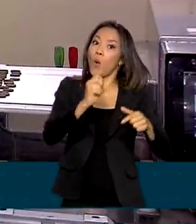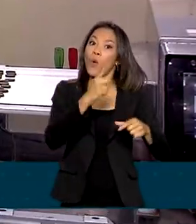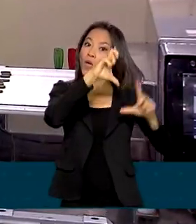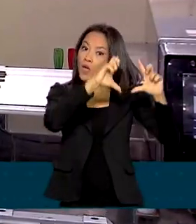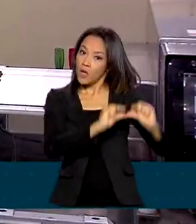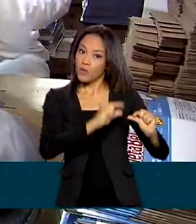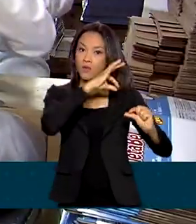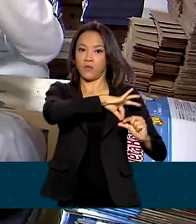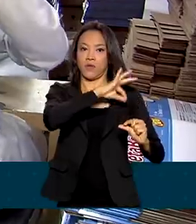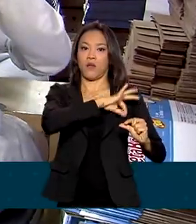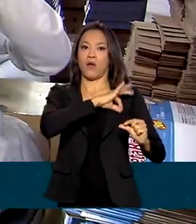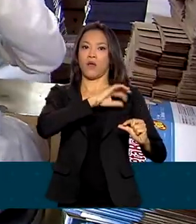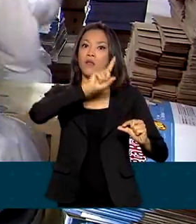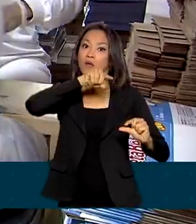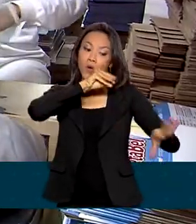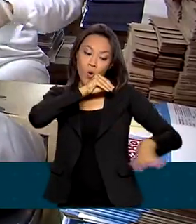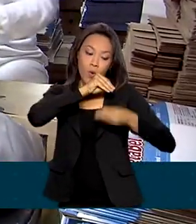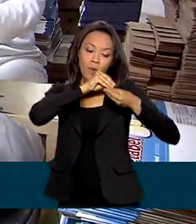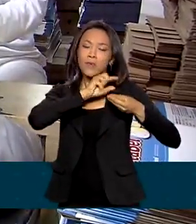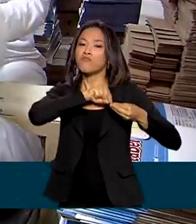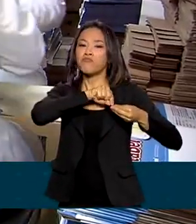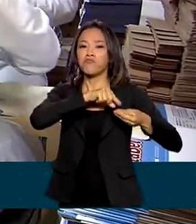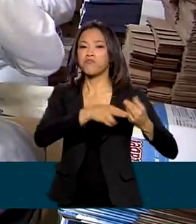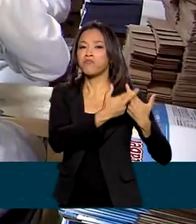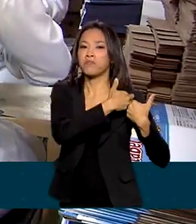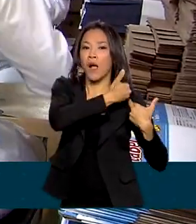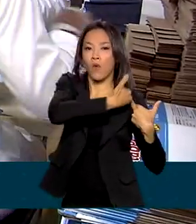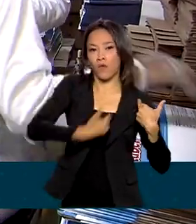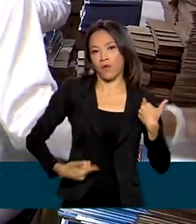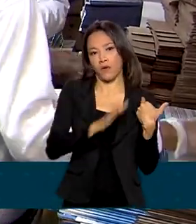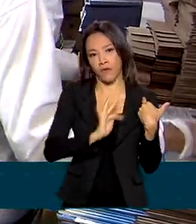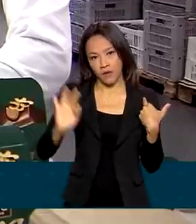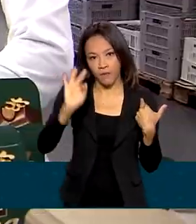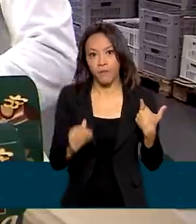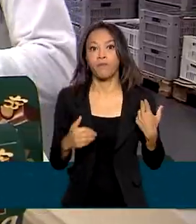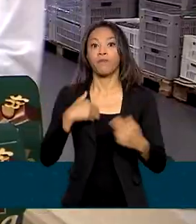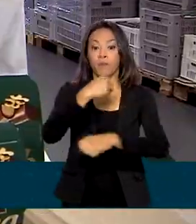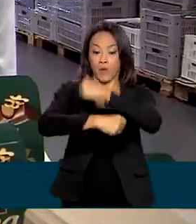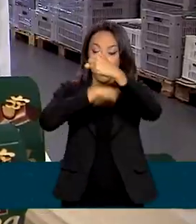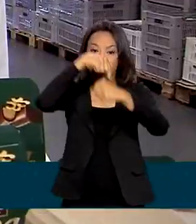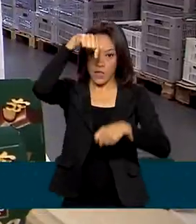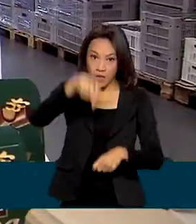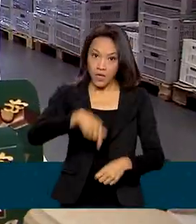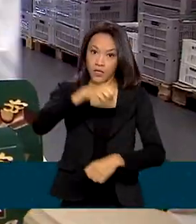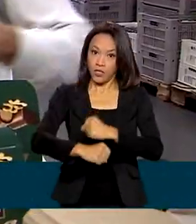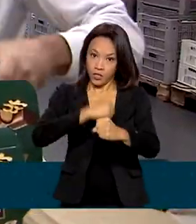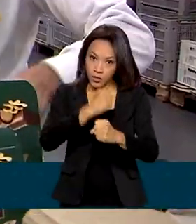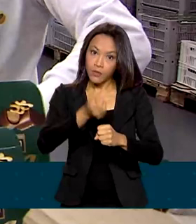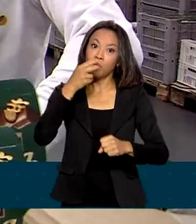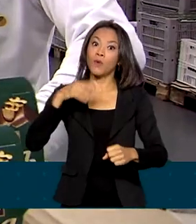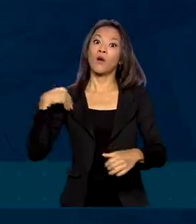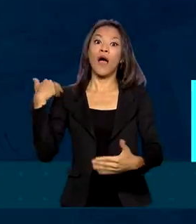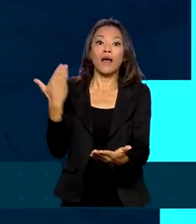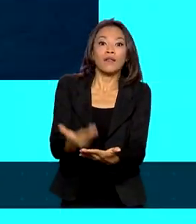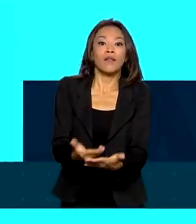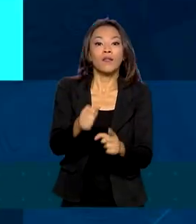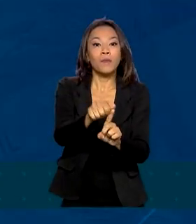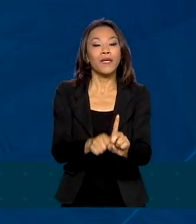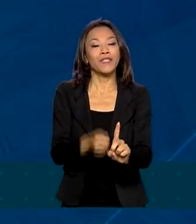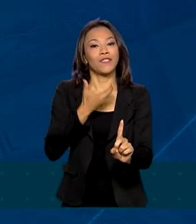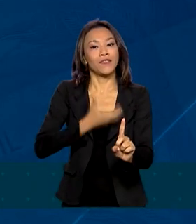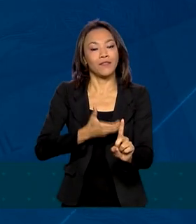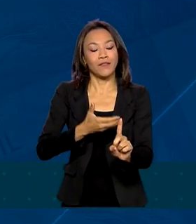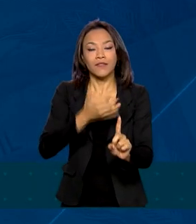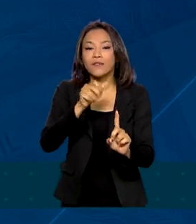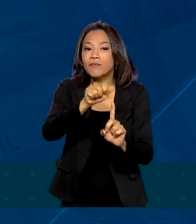complementação paga pelo governo federal. Em 2021, a iniciativa durou até agosto. Mais de